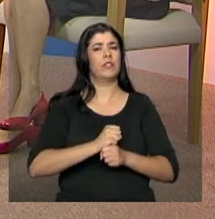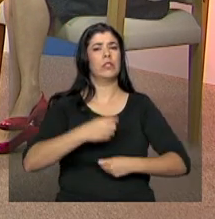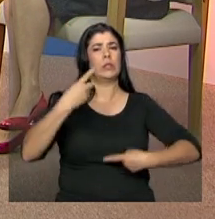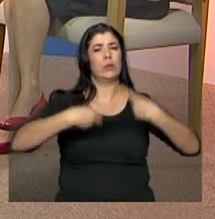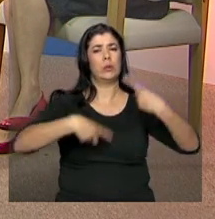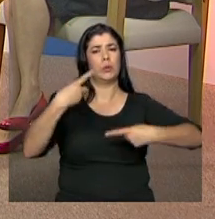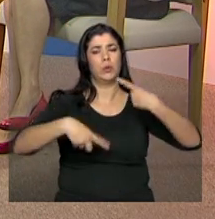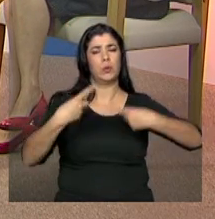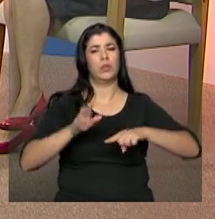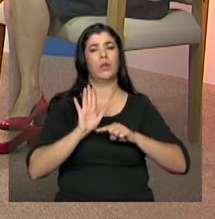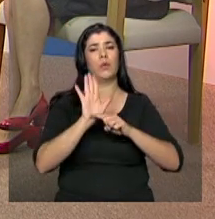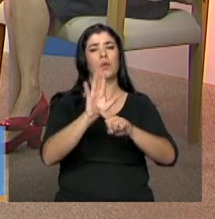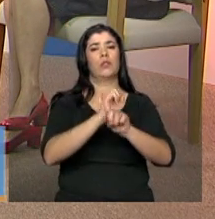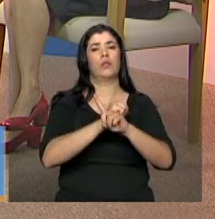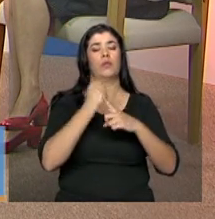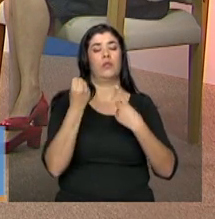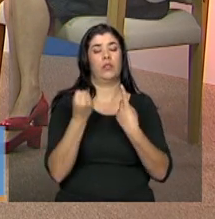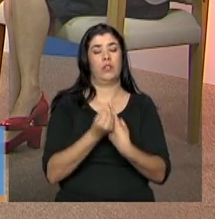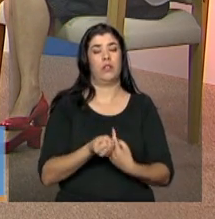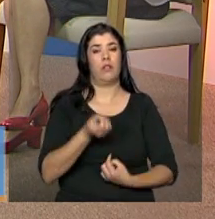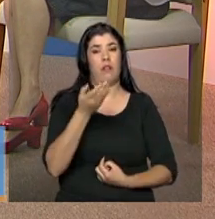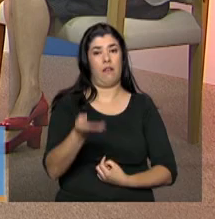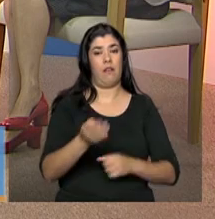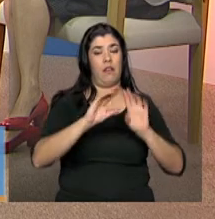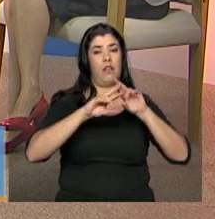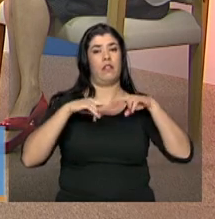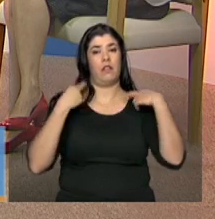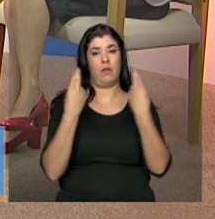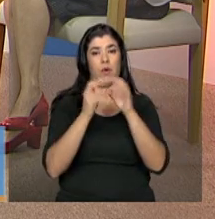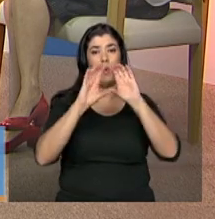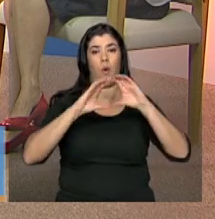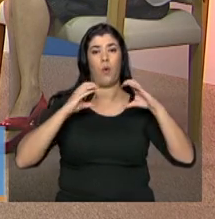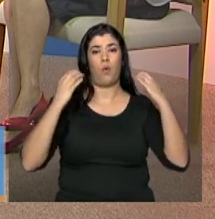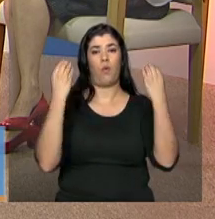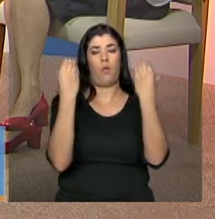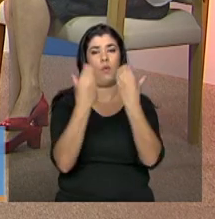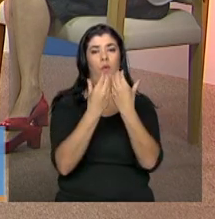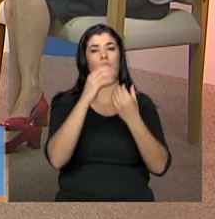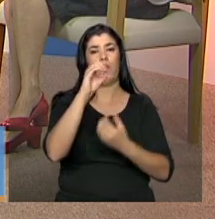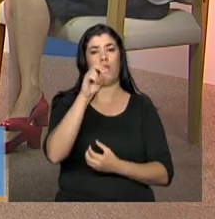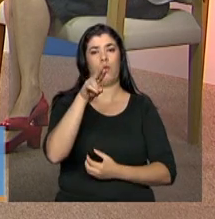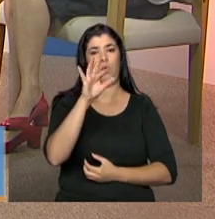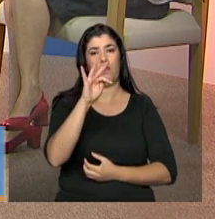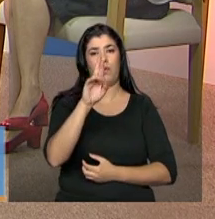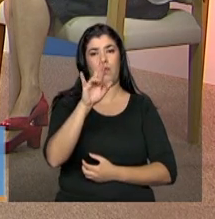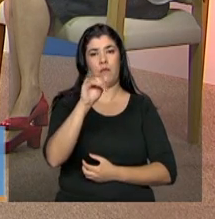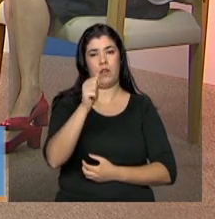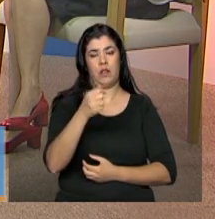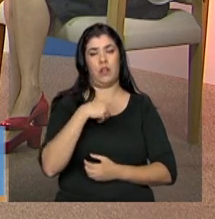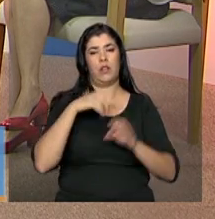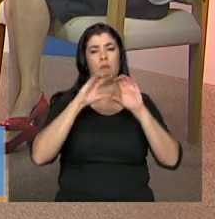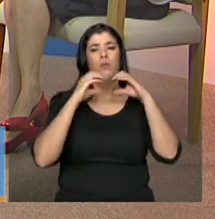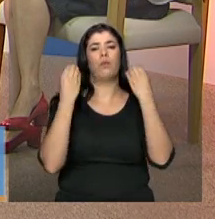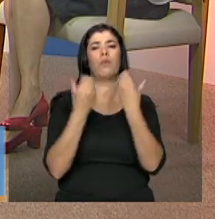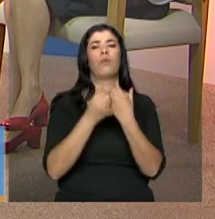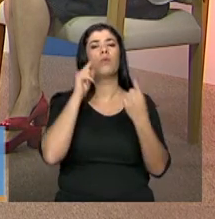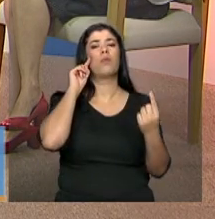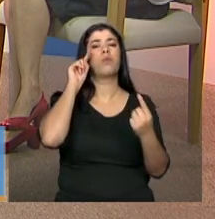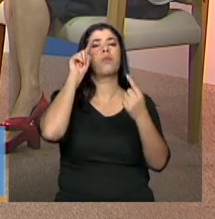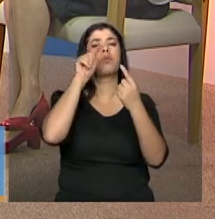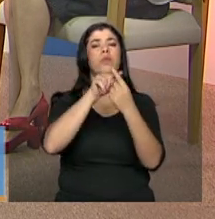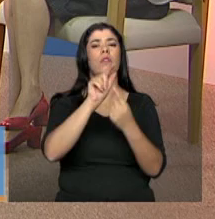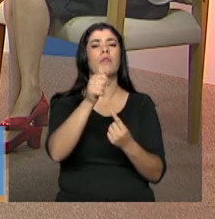e a conferência é um lugar de aferir, é um lugar de conferir se todas as propostas que elas foram